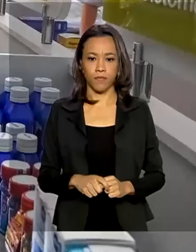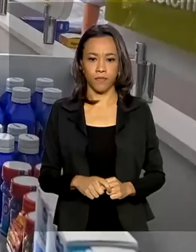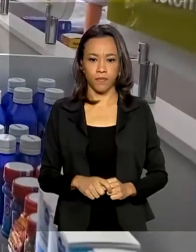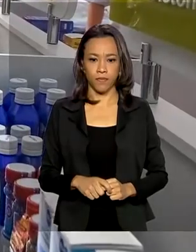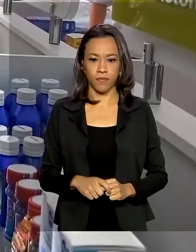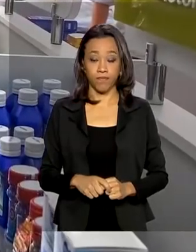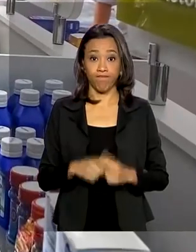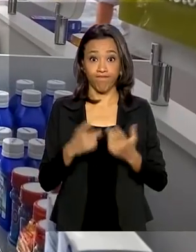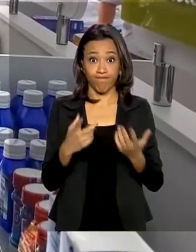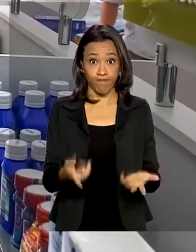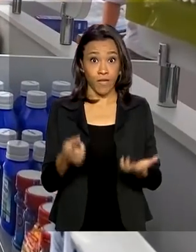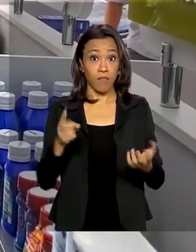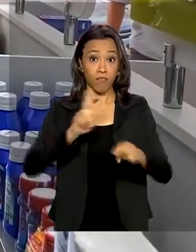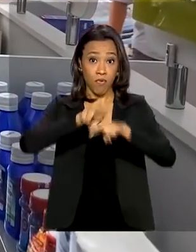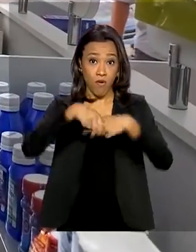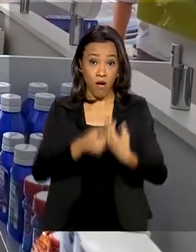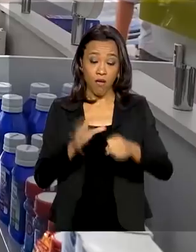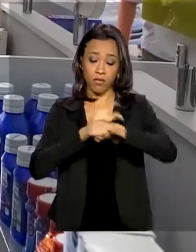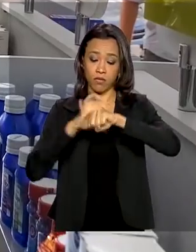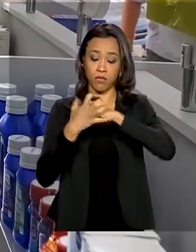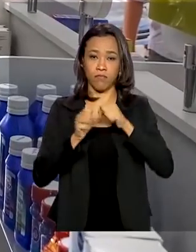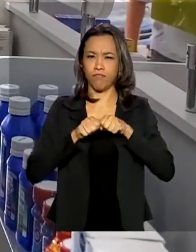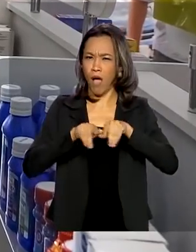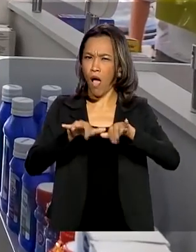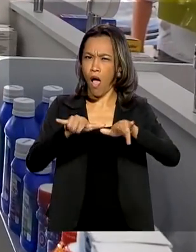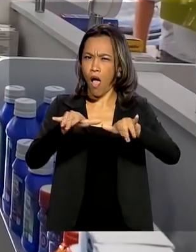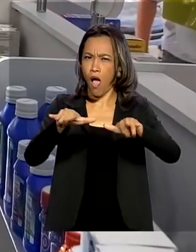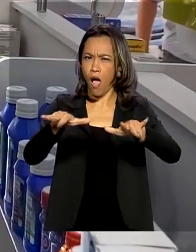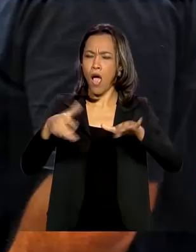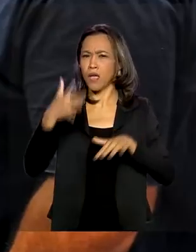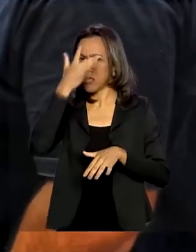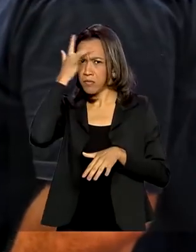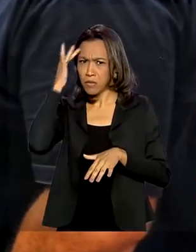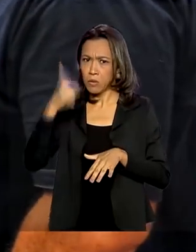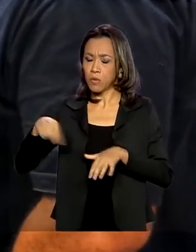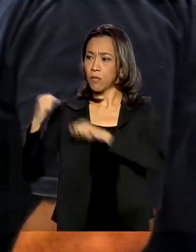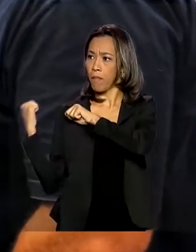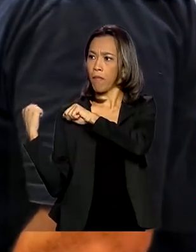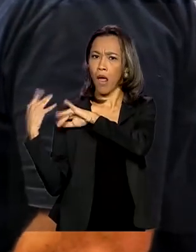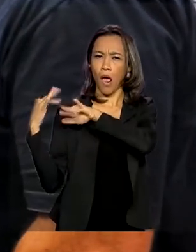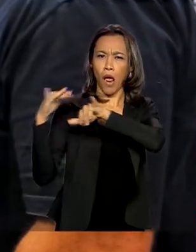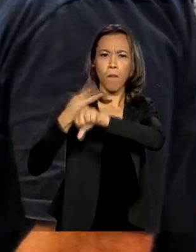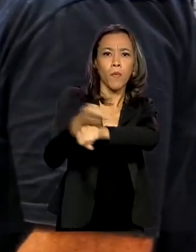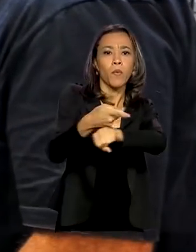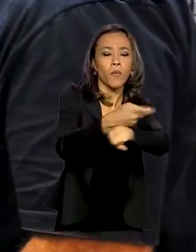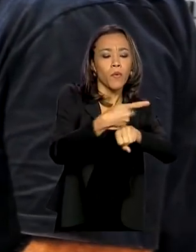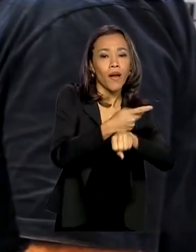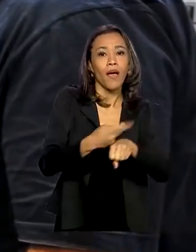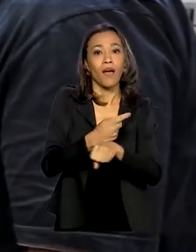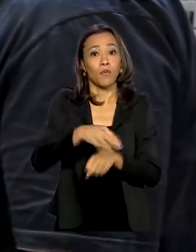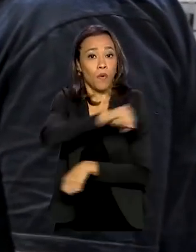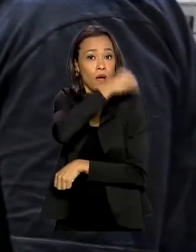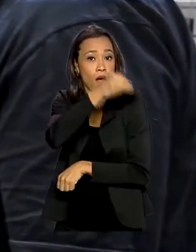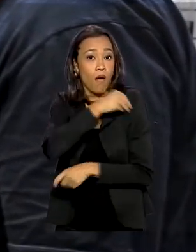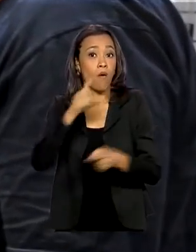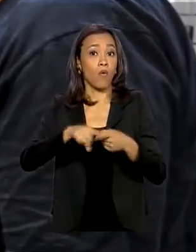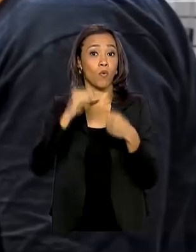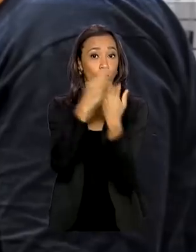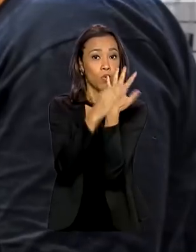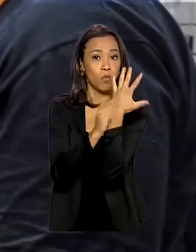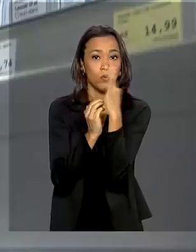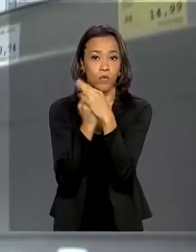A pandemia de covid-19 tem levado ao aumento da busca por álcool gel, luvas e máscaras nos